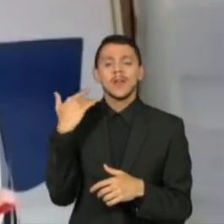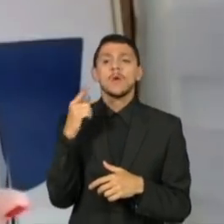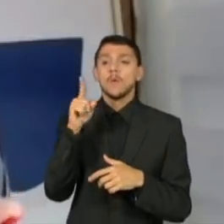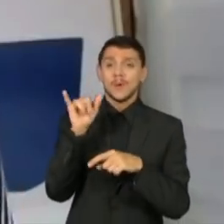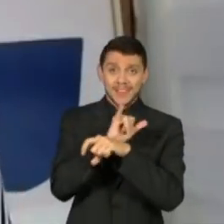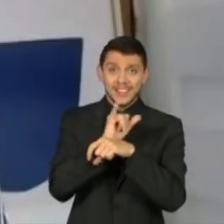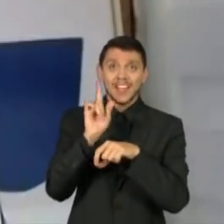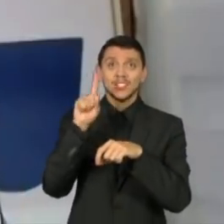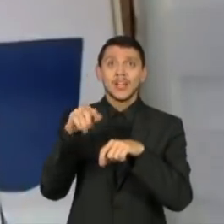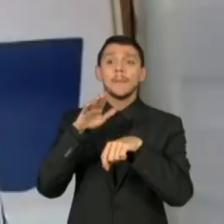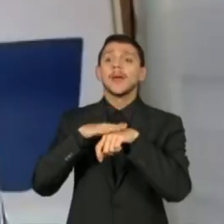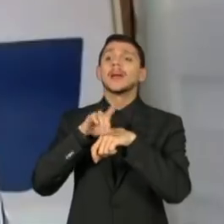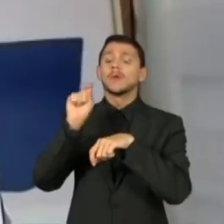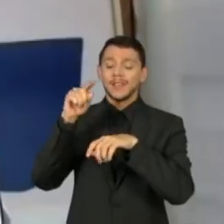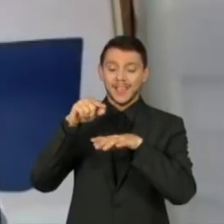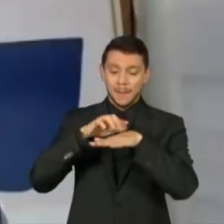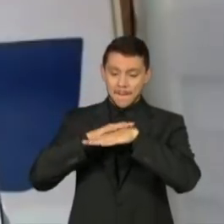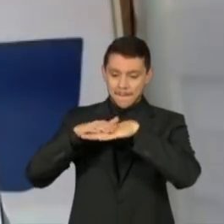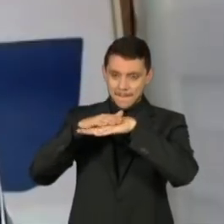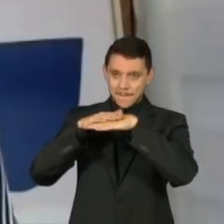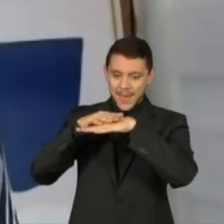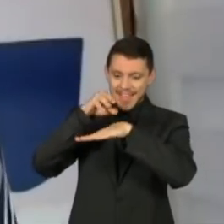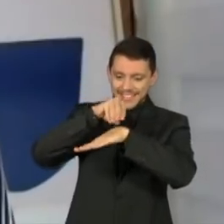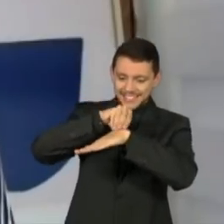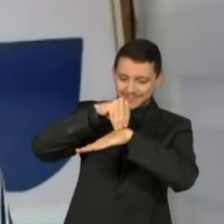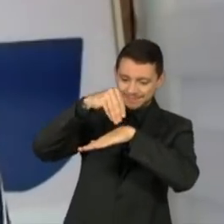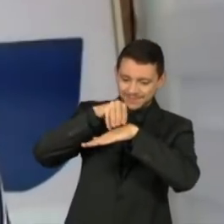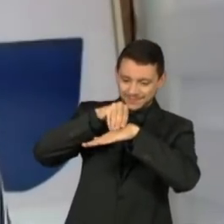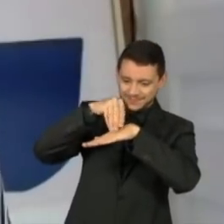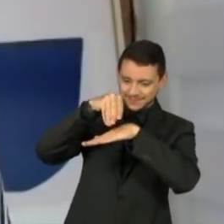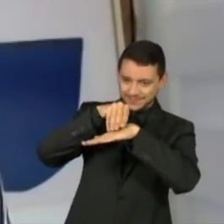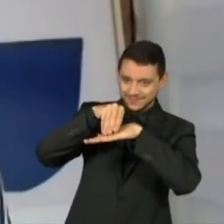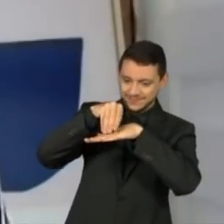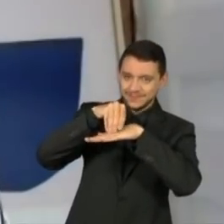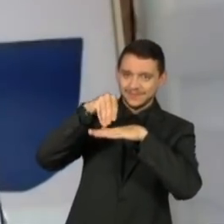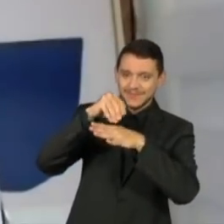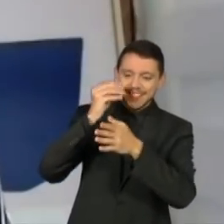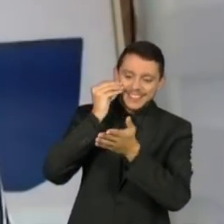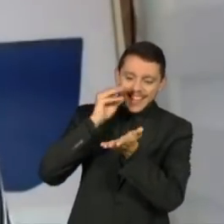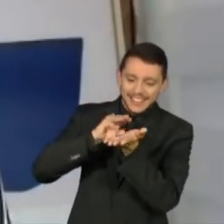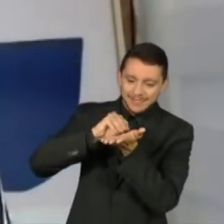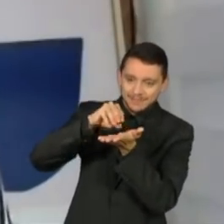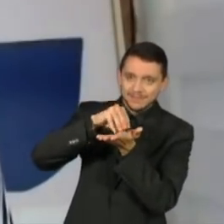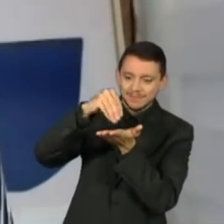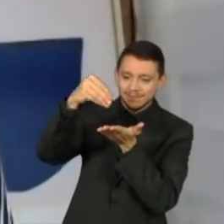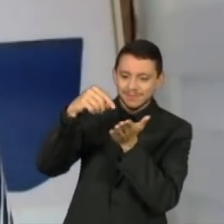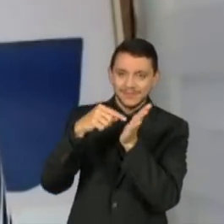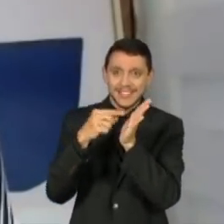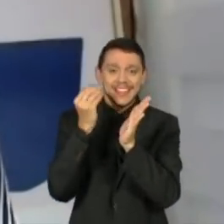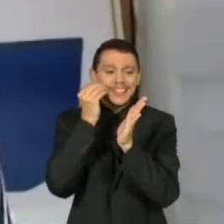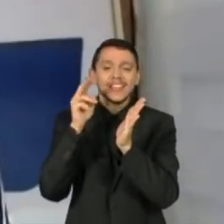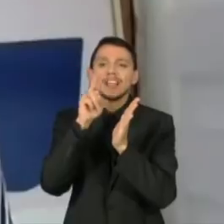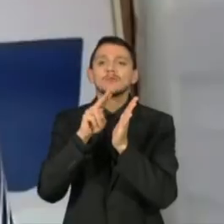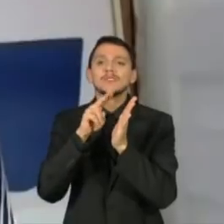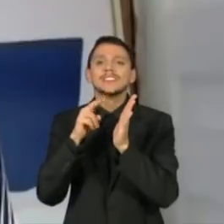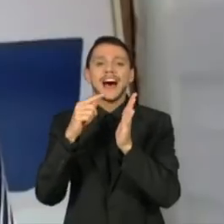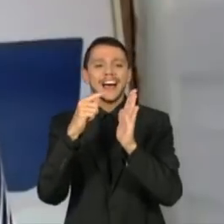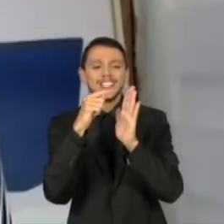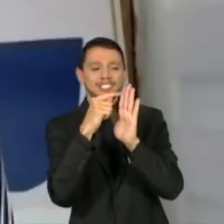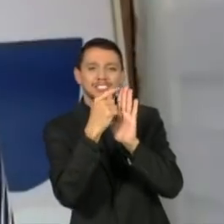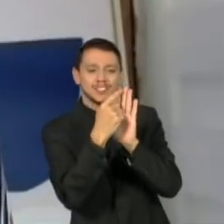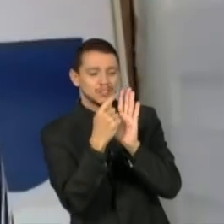da mão dos cadáveres para tentar recuperar a digital através de uso de silicone e